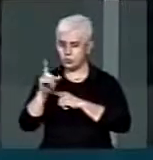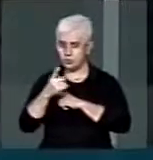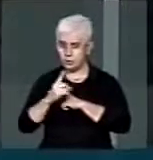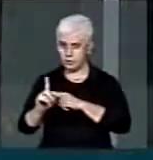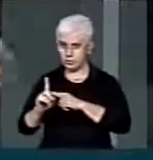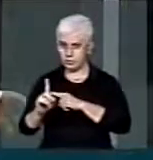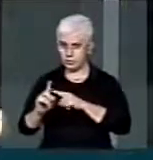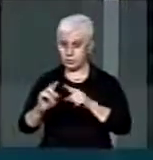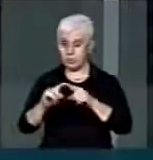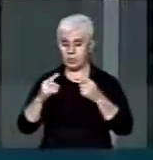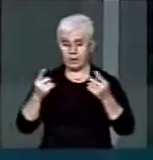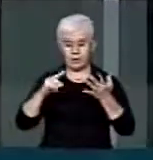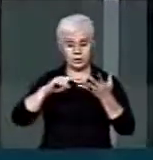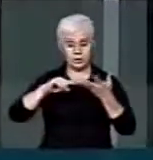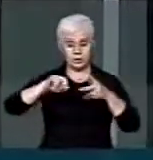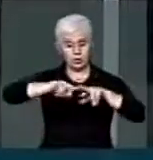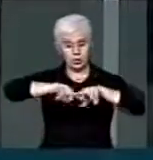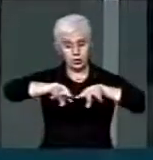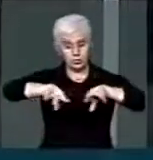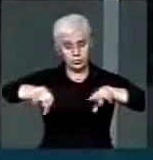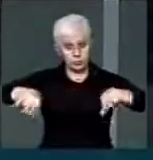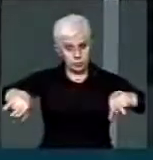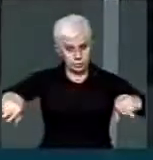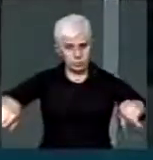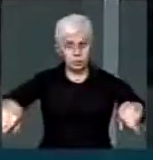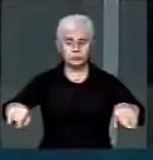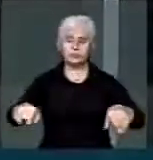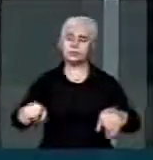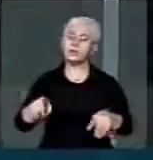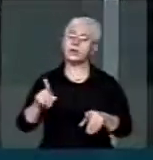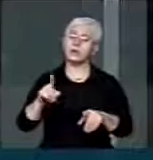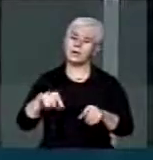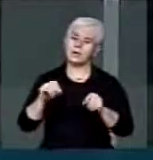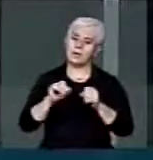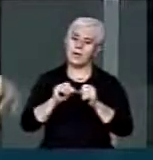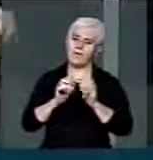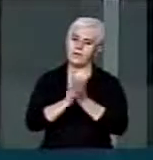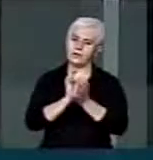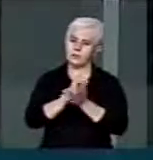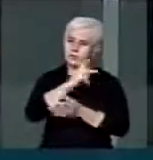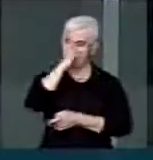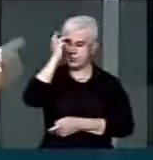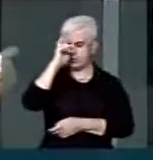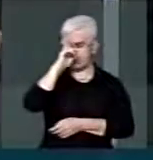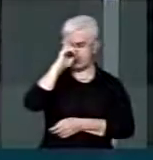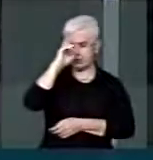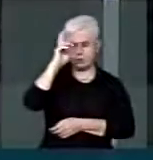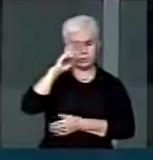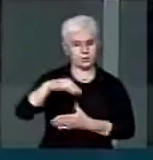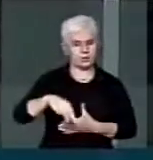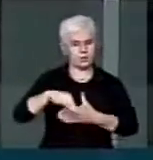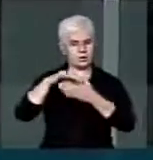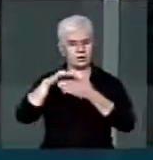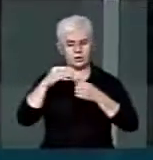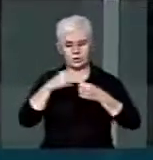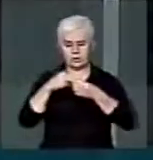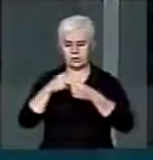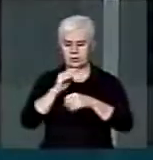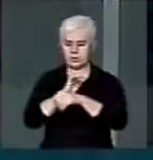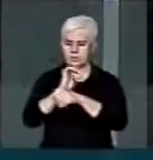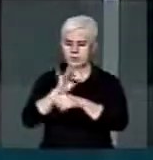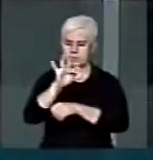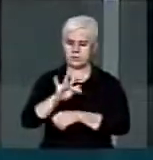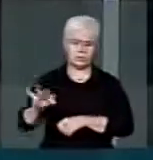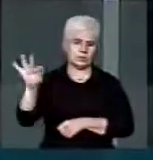outros, em relação a todos os outros praticados por autoridades no âmbito municipal, estadual e federal,